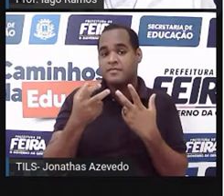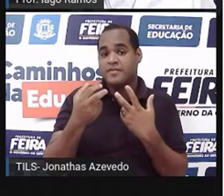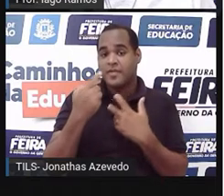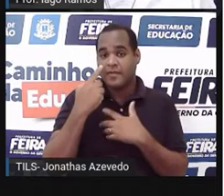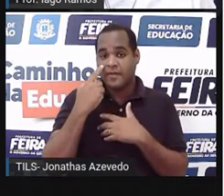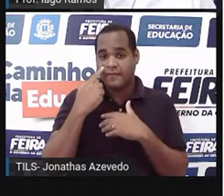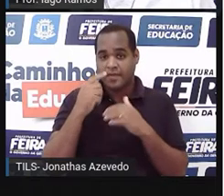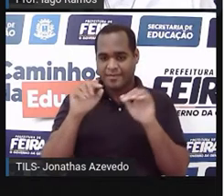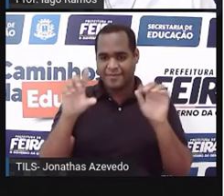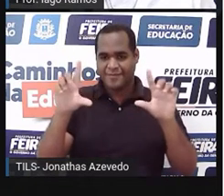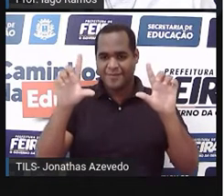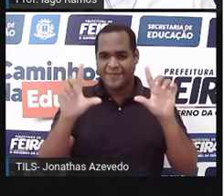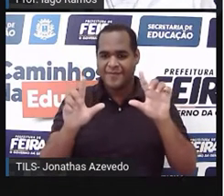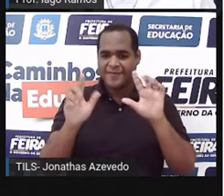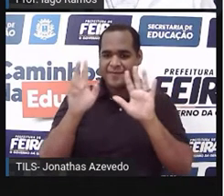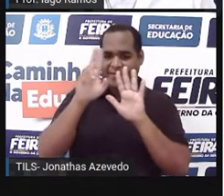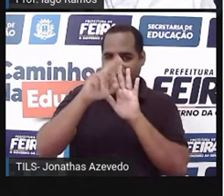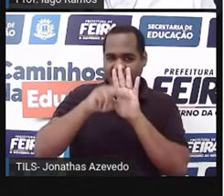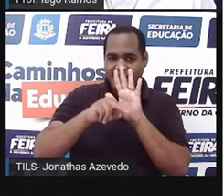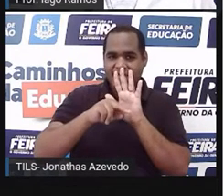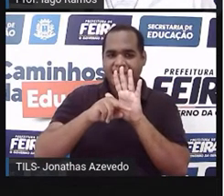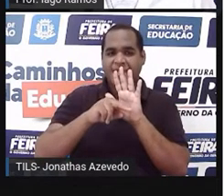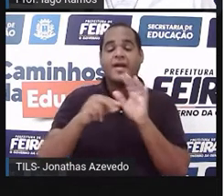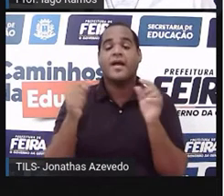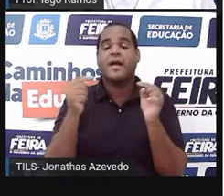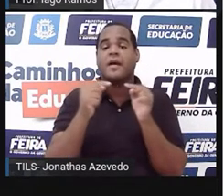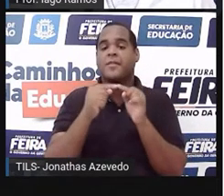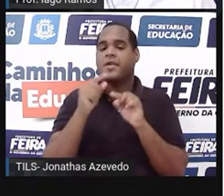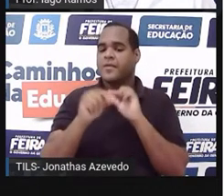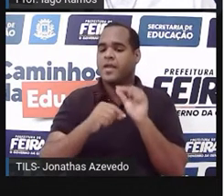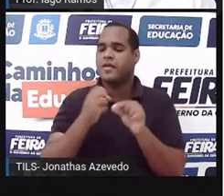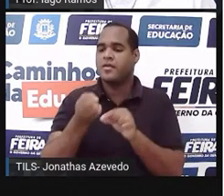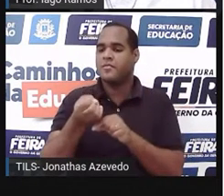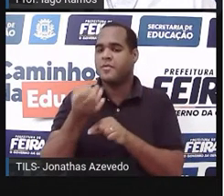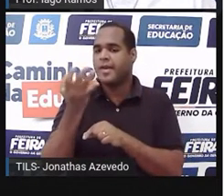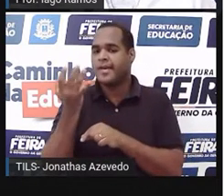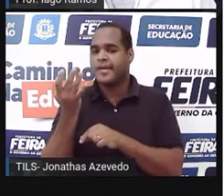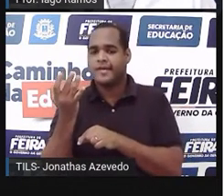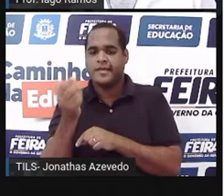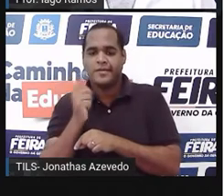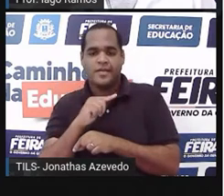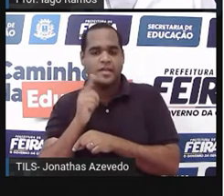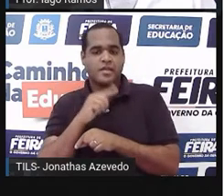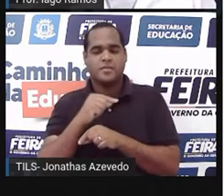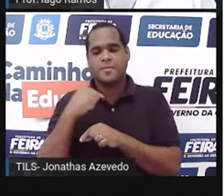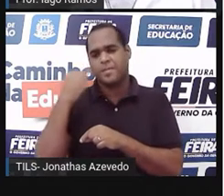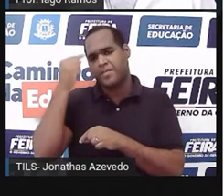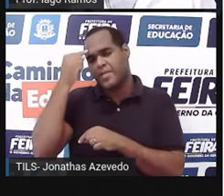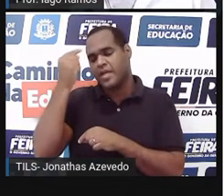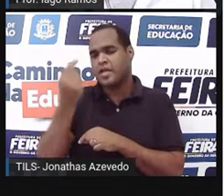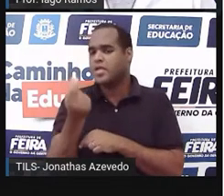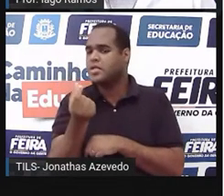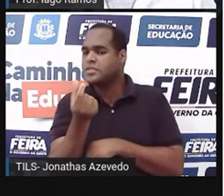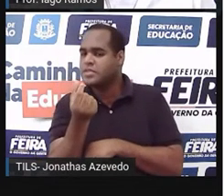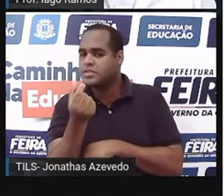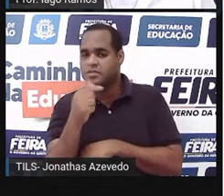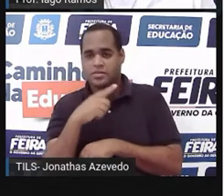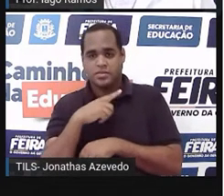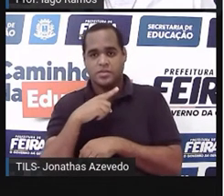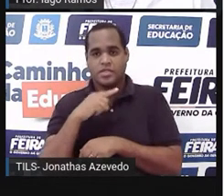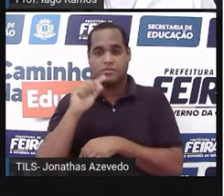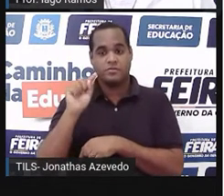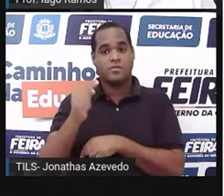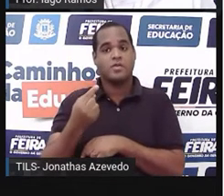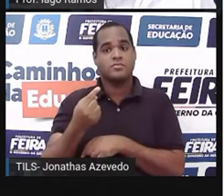aparecendo na lousa são aqueles números que a gente usa para contar. Ah, quando a gente pensa em dinheiro, são aqueles números que têm